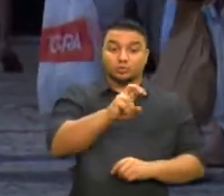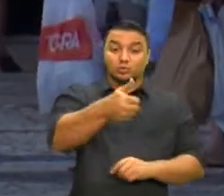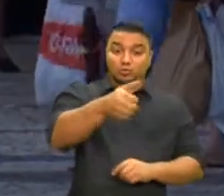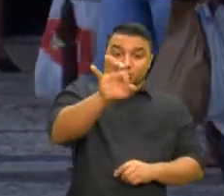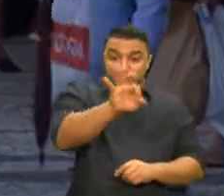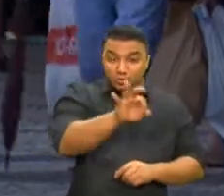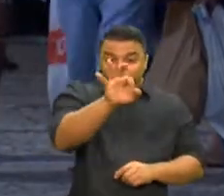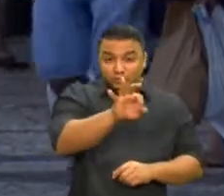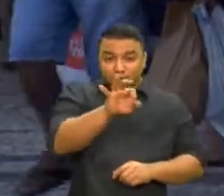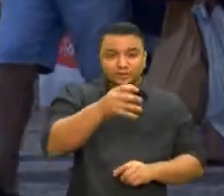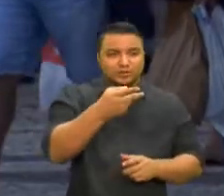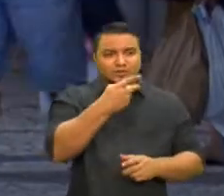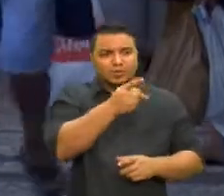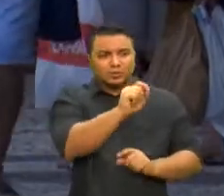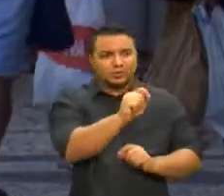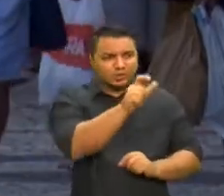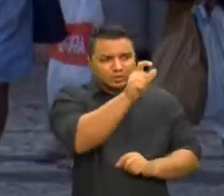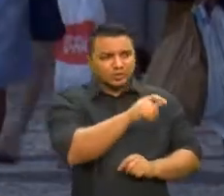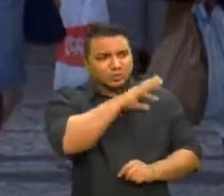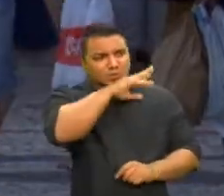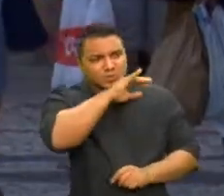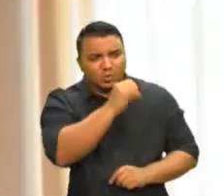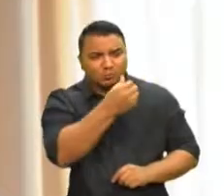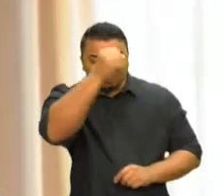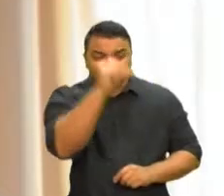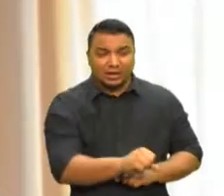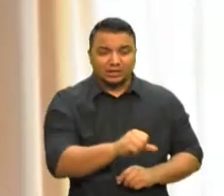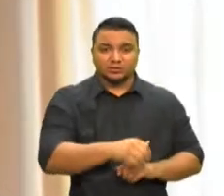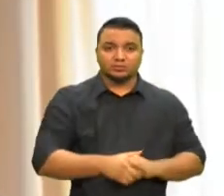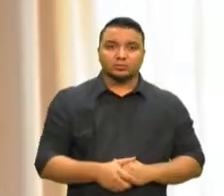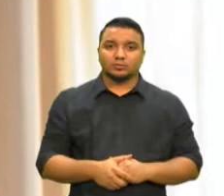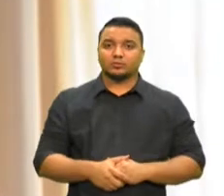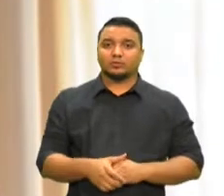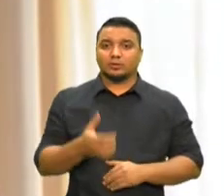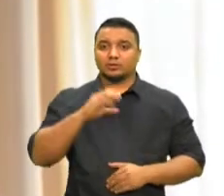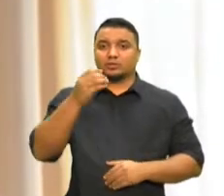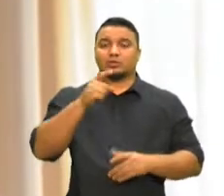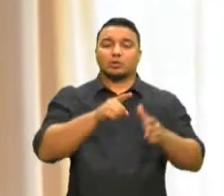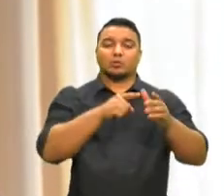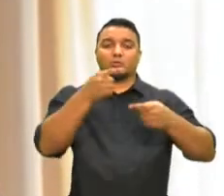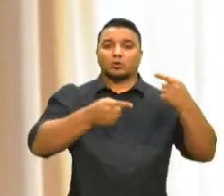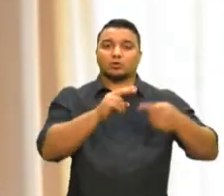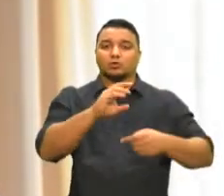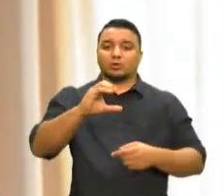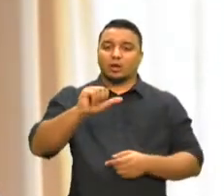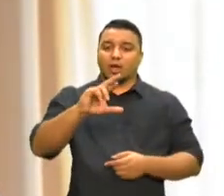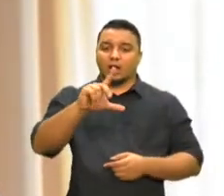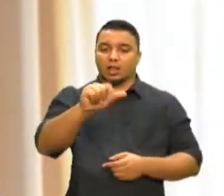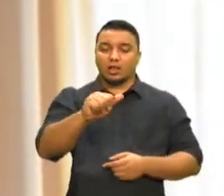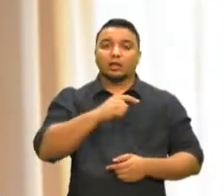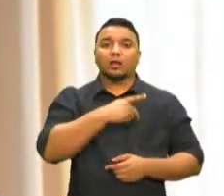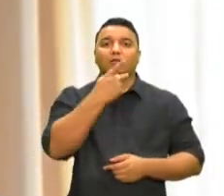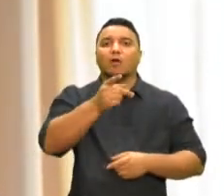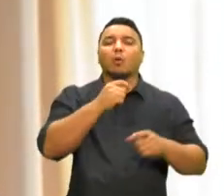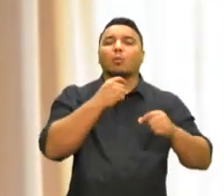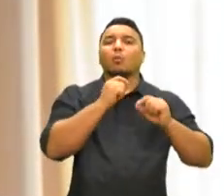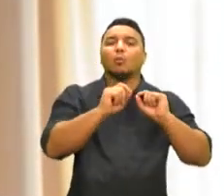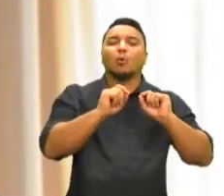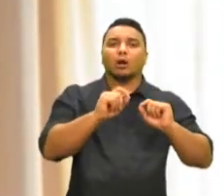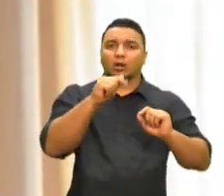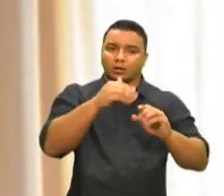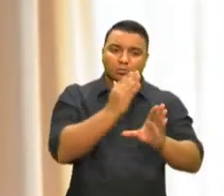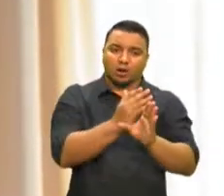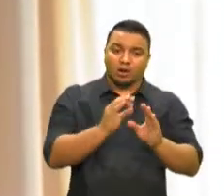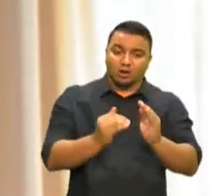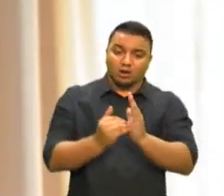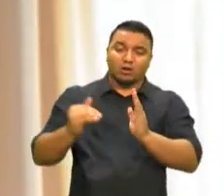avaliam o governo como ruim ou péssimo. Para a cientista política Carla Michele, o elevado percentual de rejeição